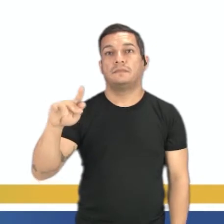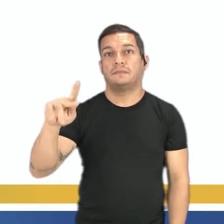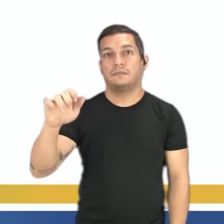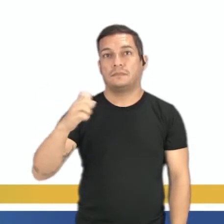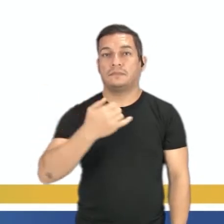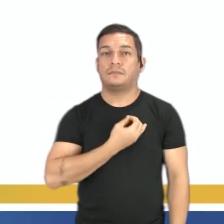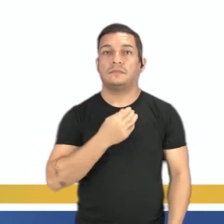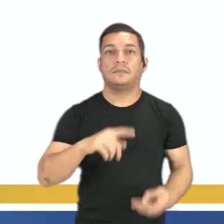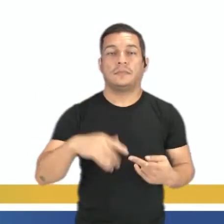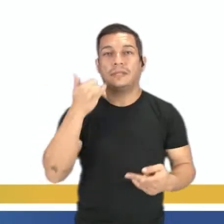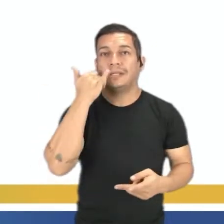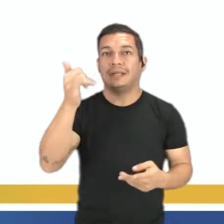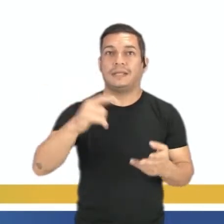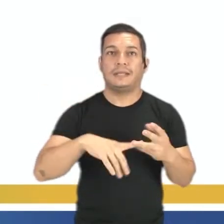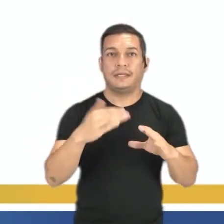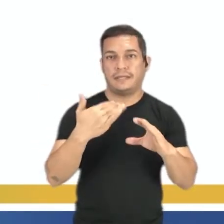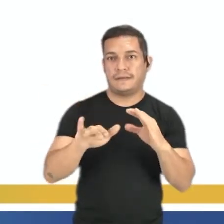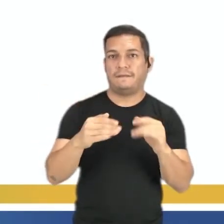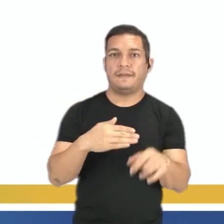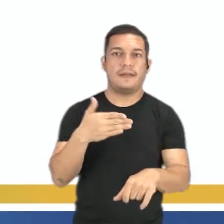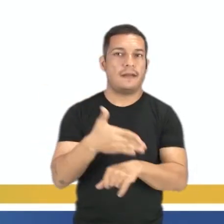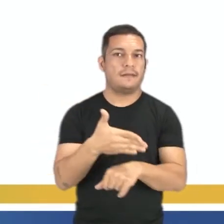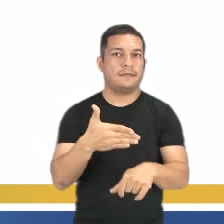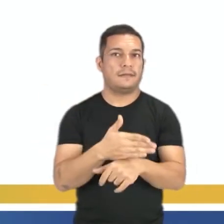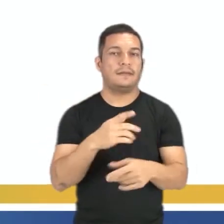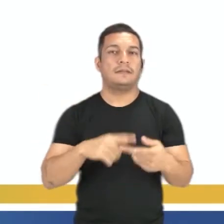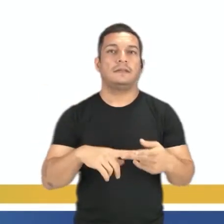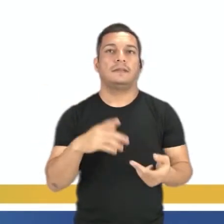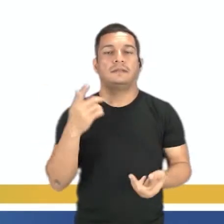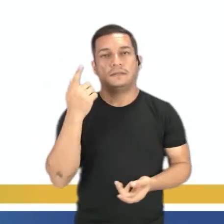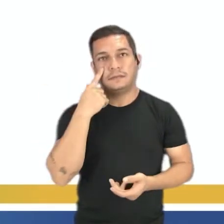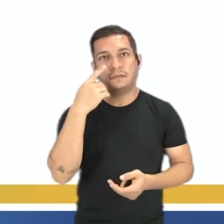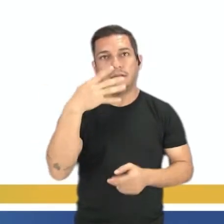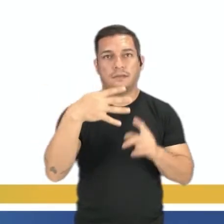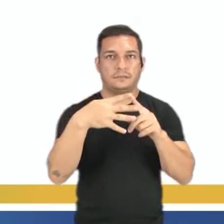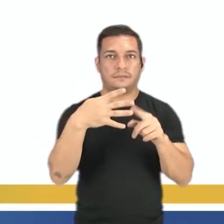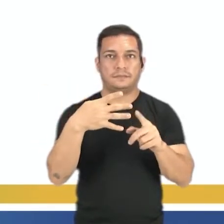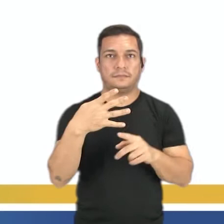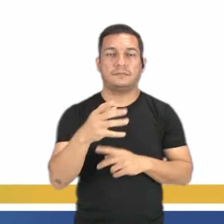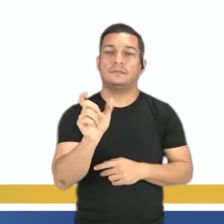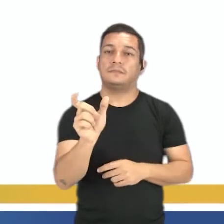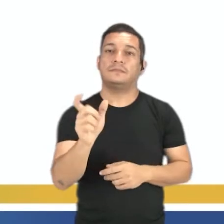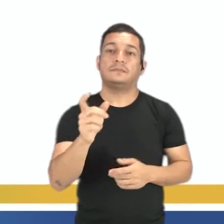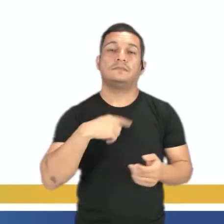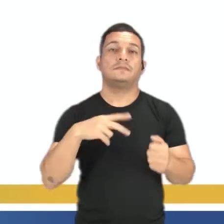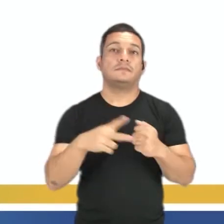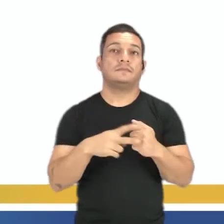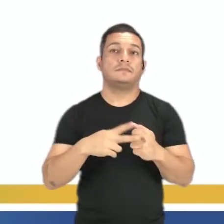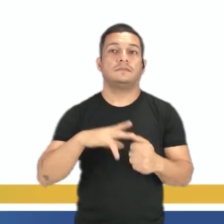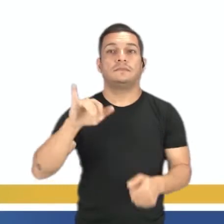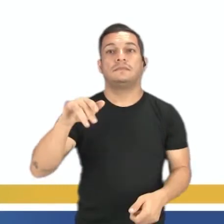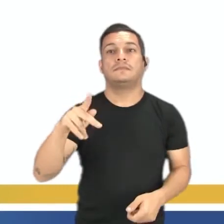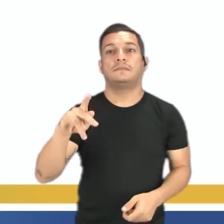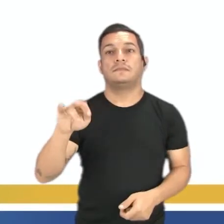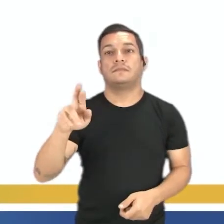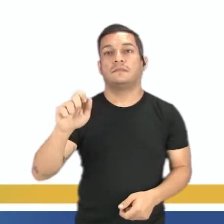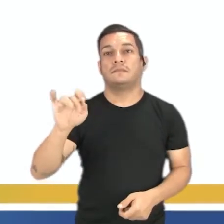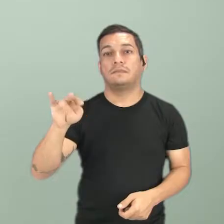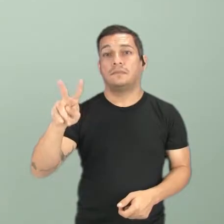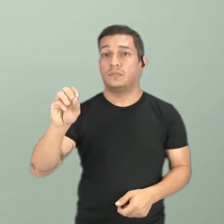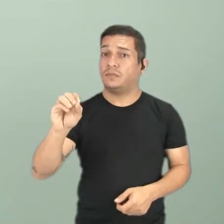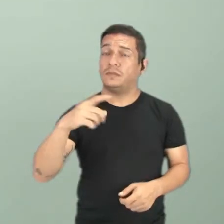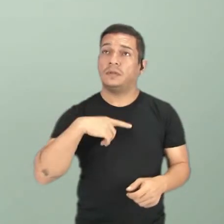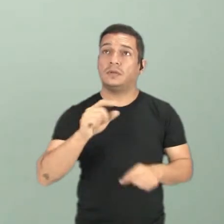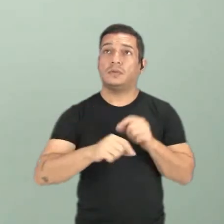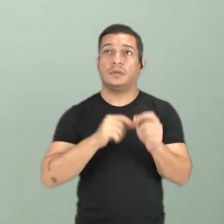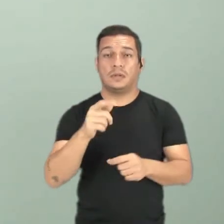ligue, envie, acesse. Gente, essas formas verbais estão no imperativo, né, estabelecendo aí